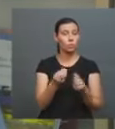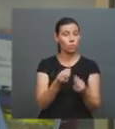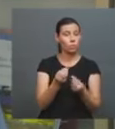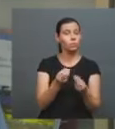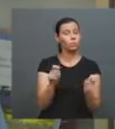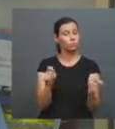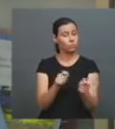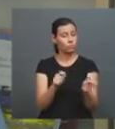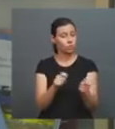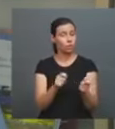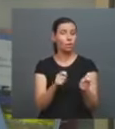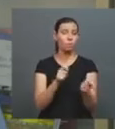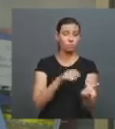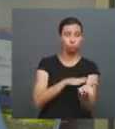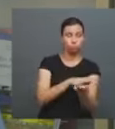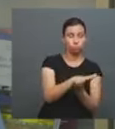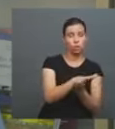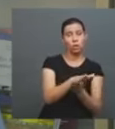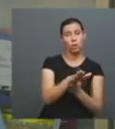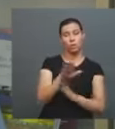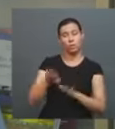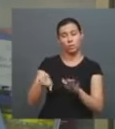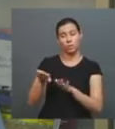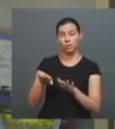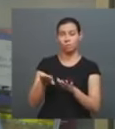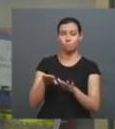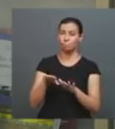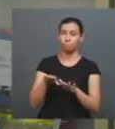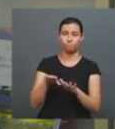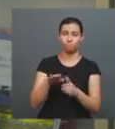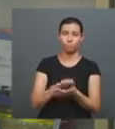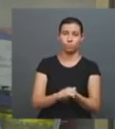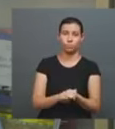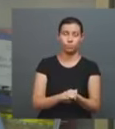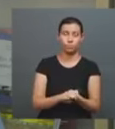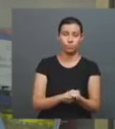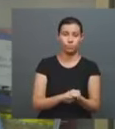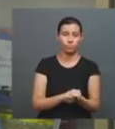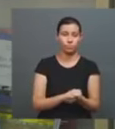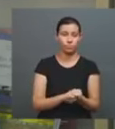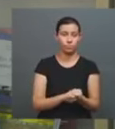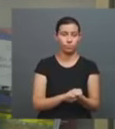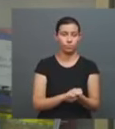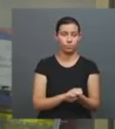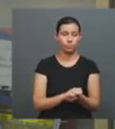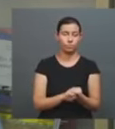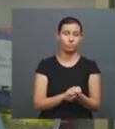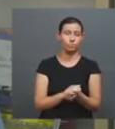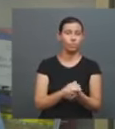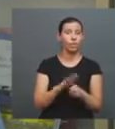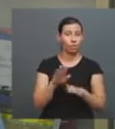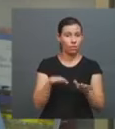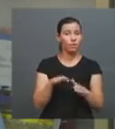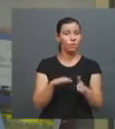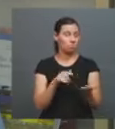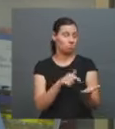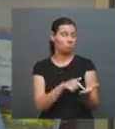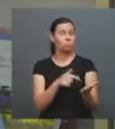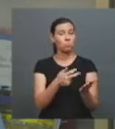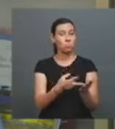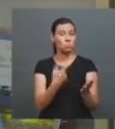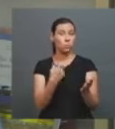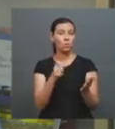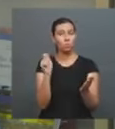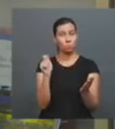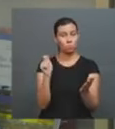mérito. E questão de viabilidade editorial. Às vezes a obra tem mérito, mas é impossível, ou por limitações técnicas